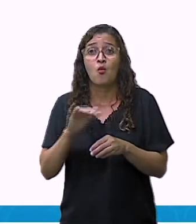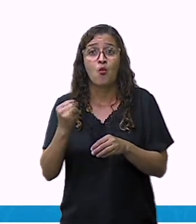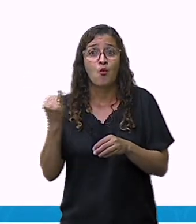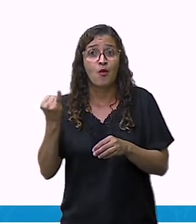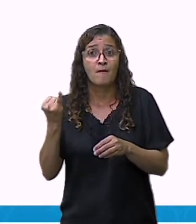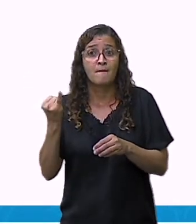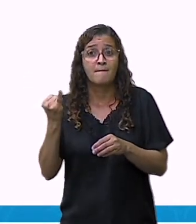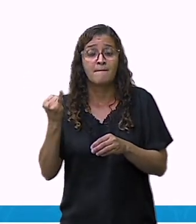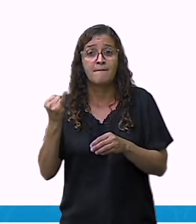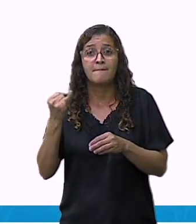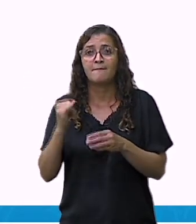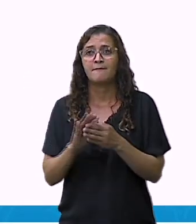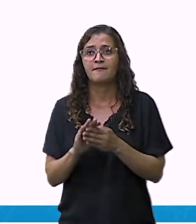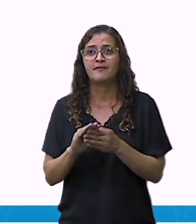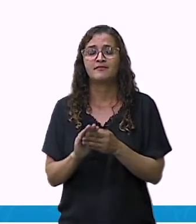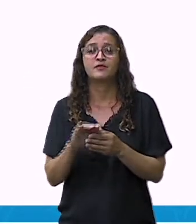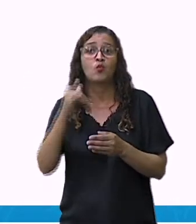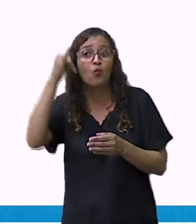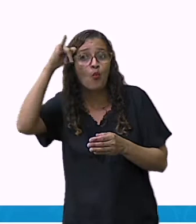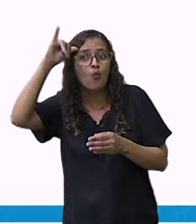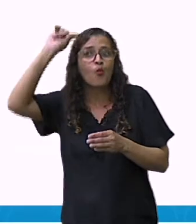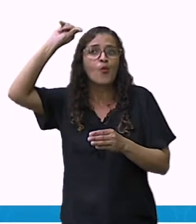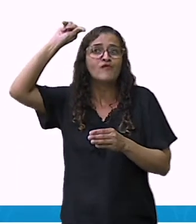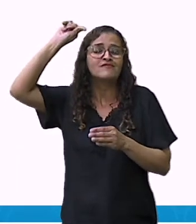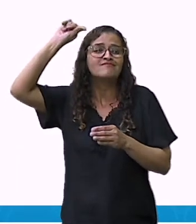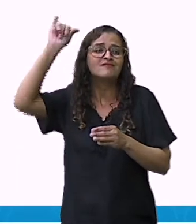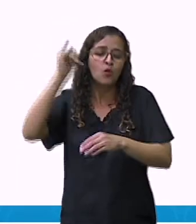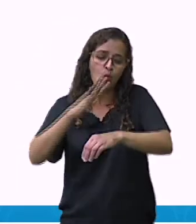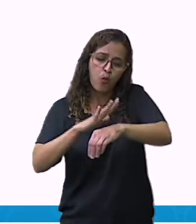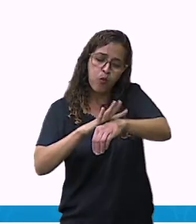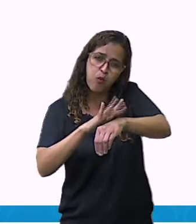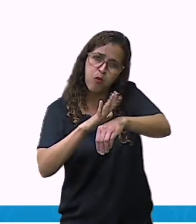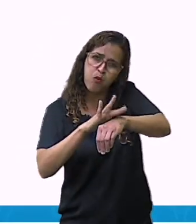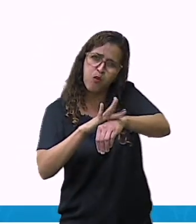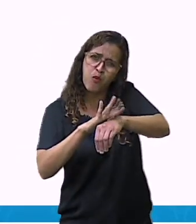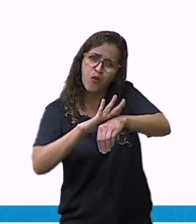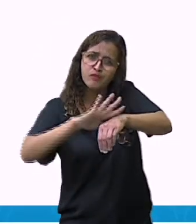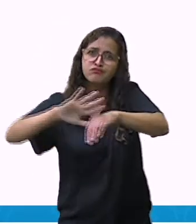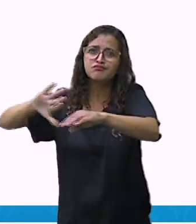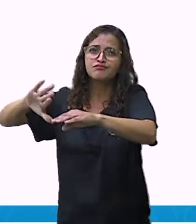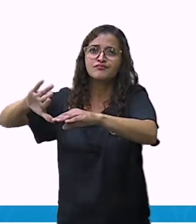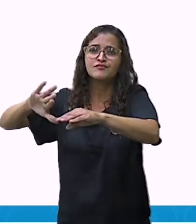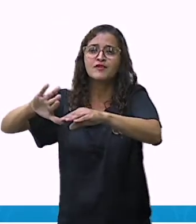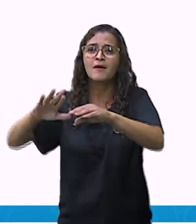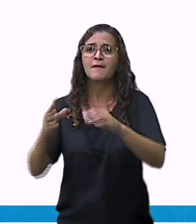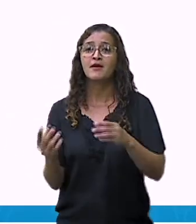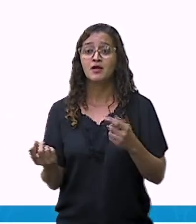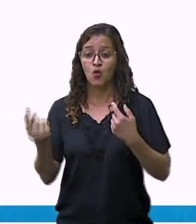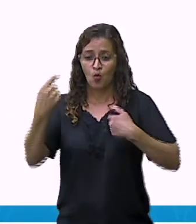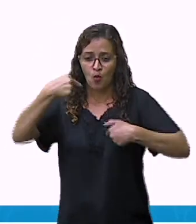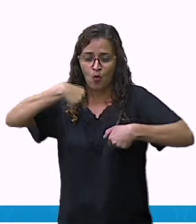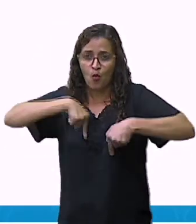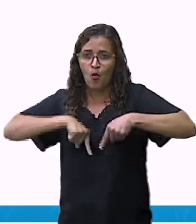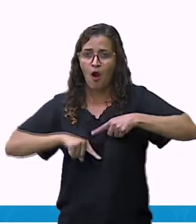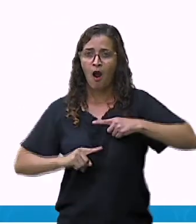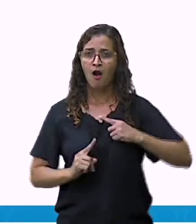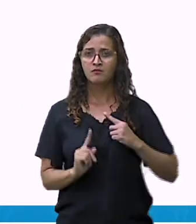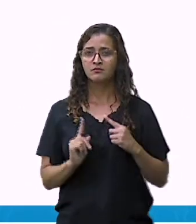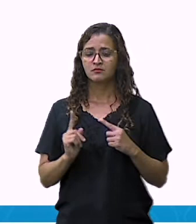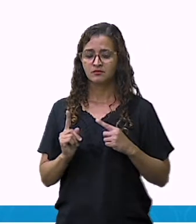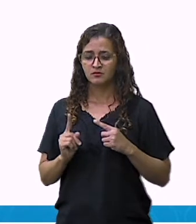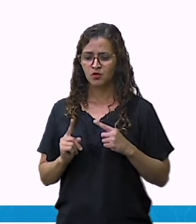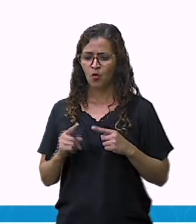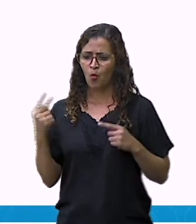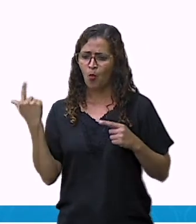prevenir doenças. Para dar os anticorpos necessários para que